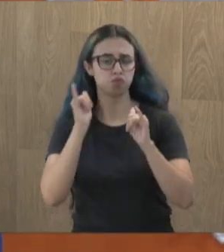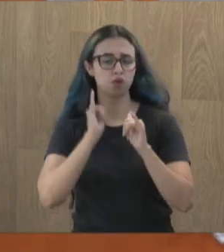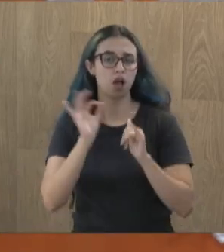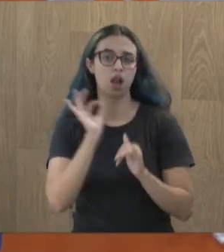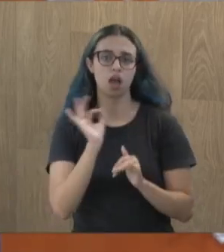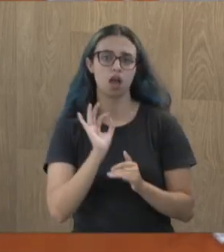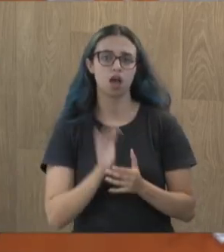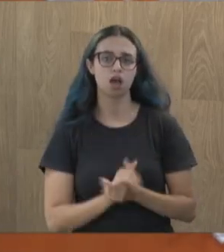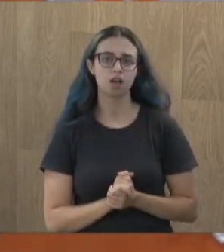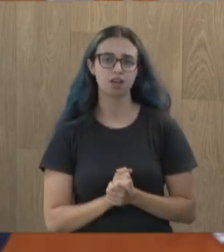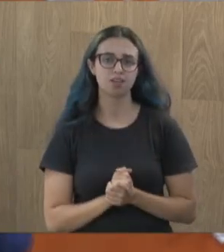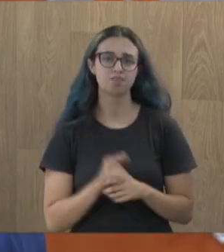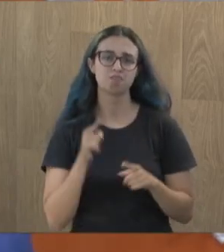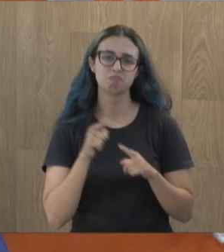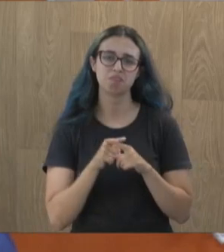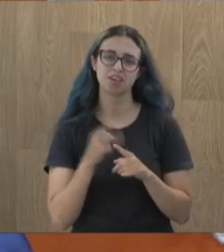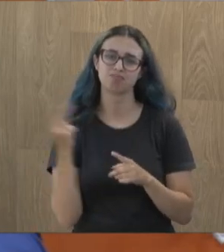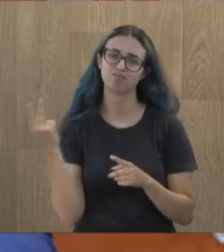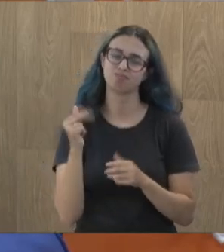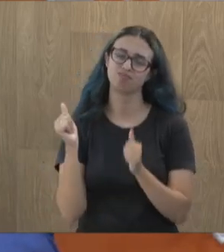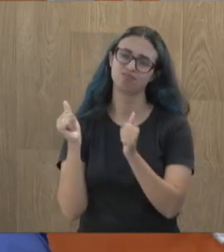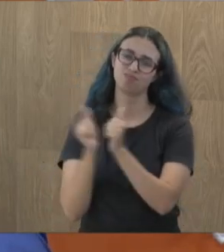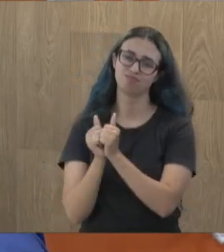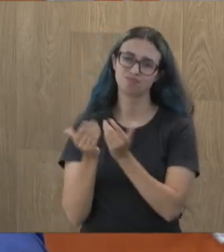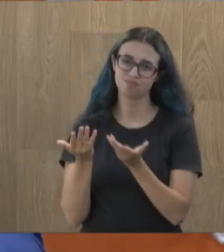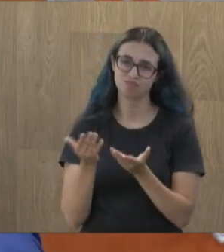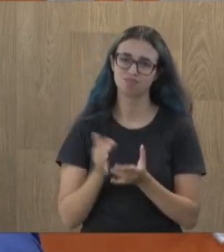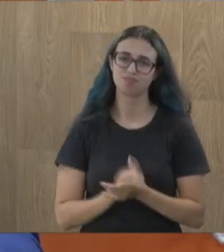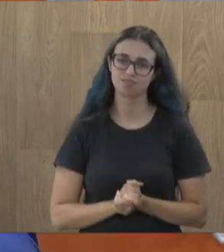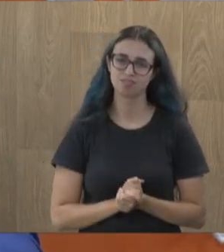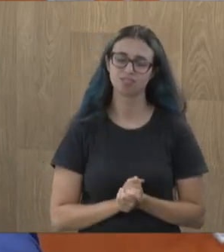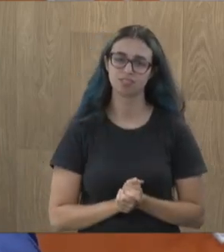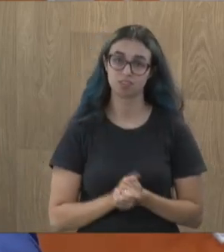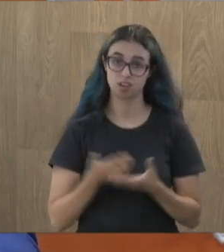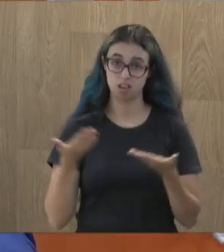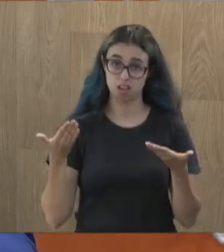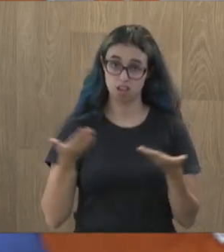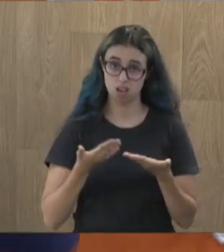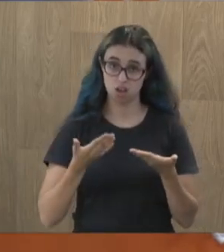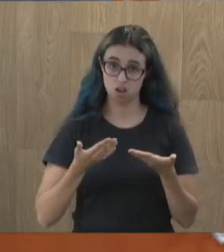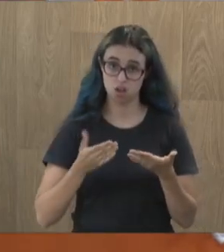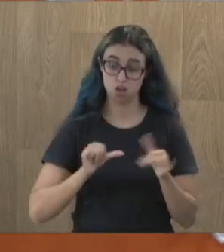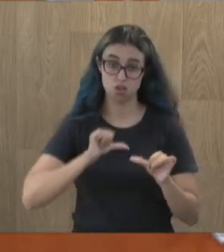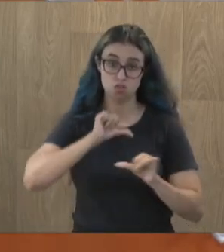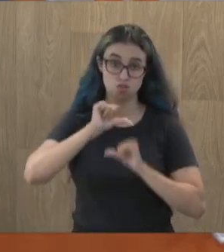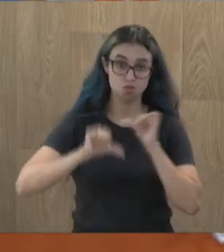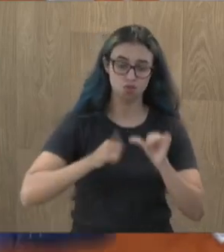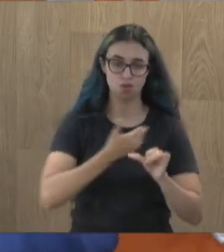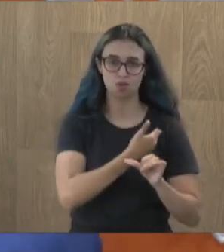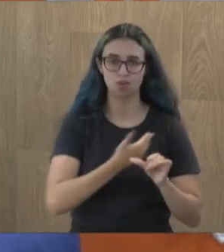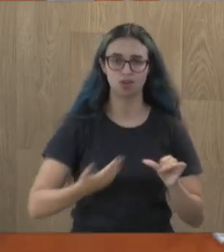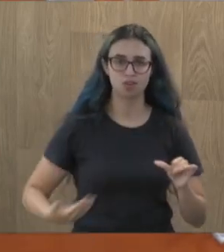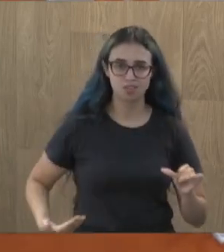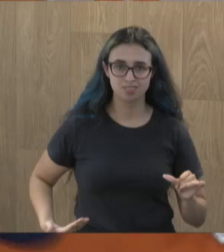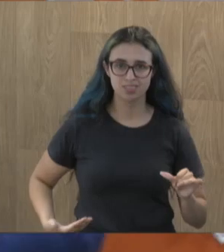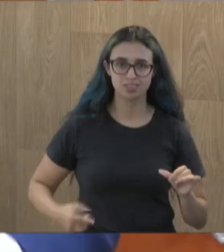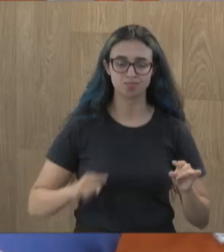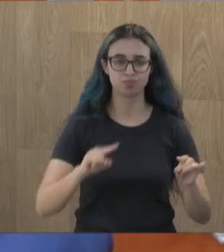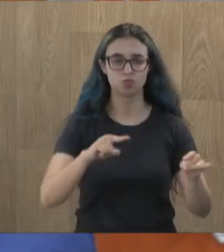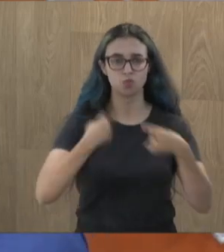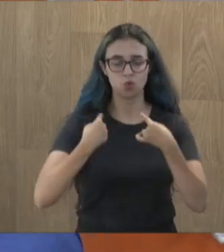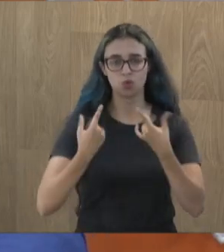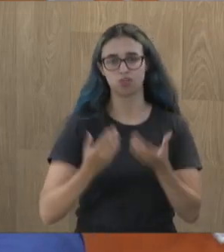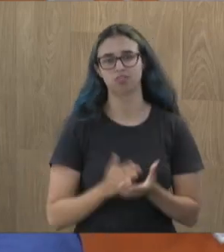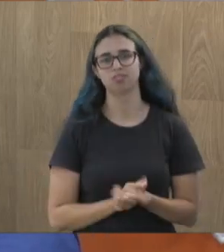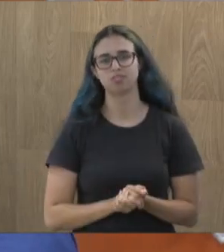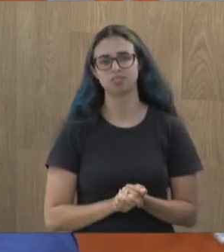Porque você tinha o rabo preso. E agora, com nós, clau! Desde o primeiro dia de